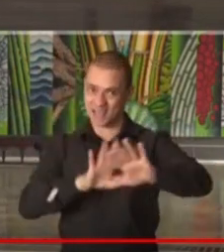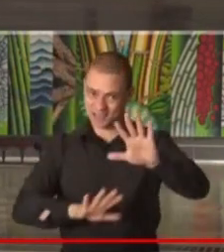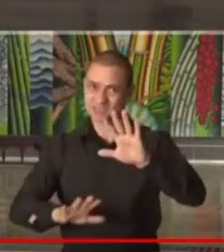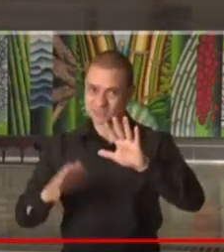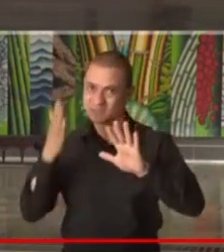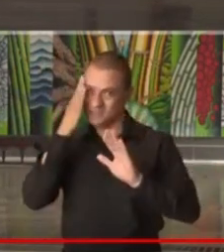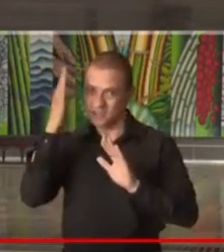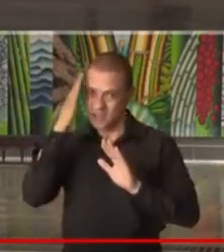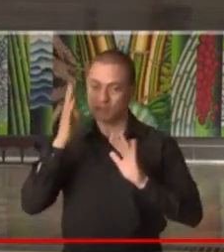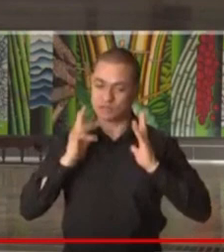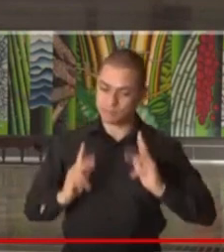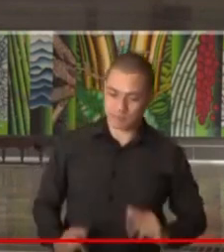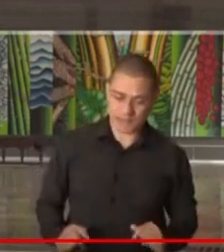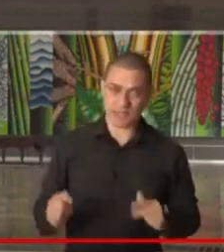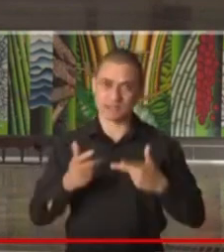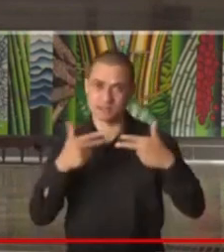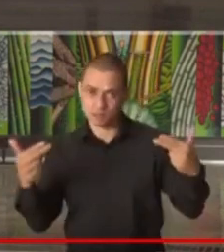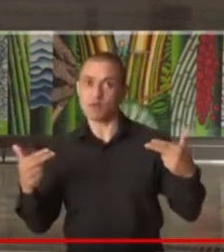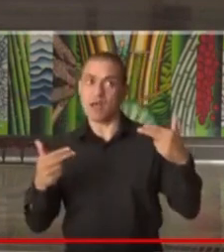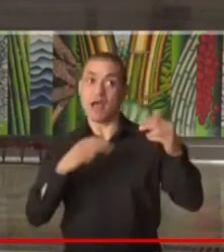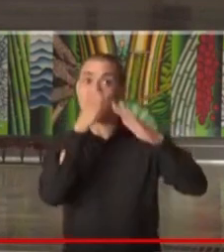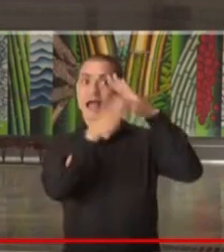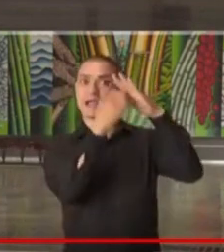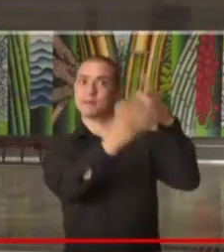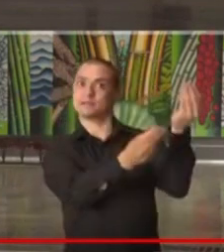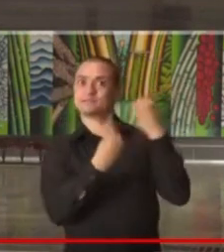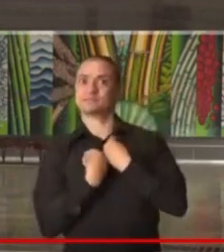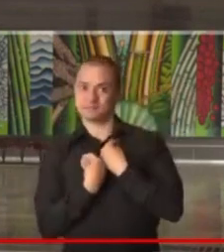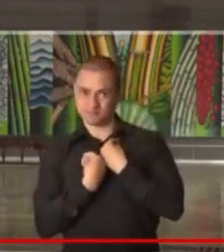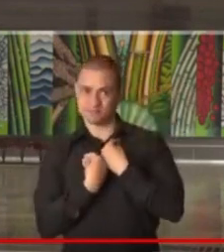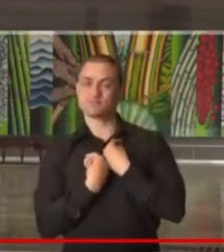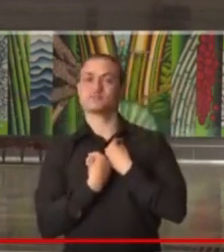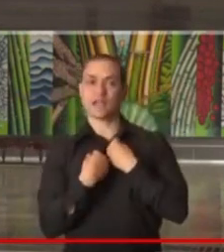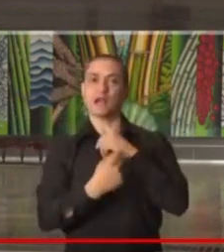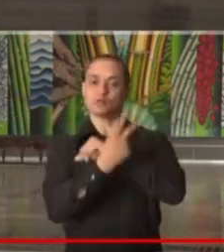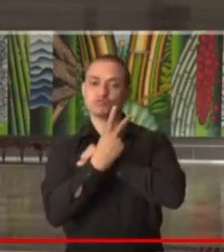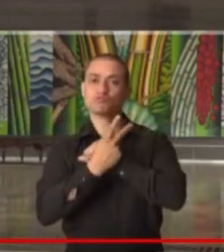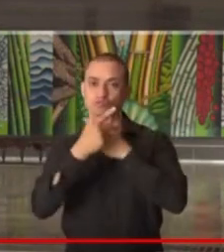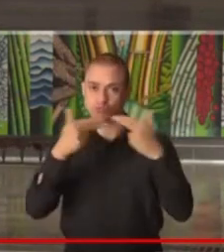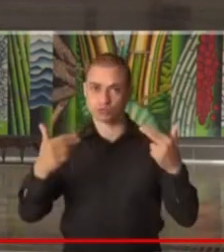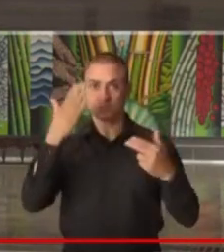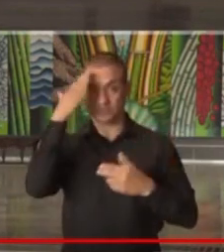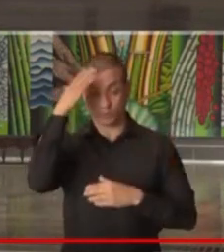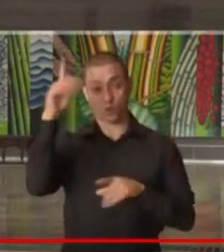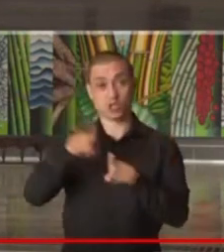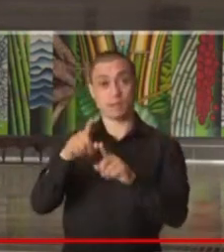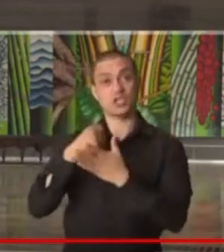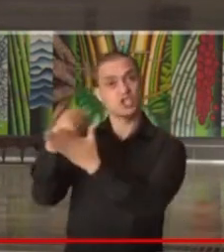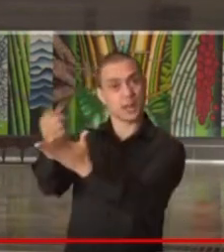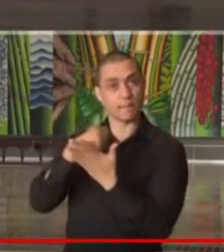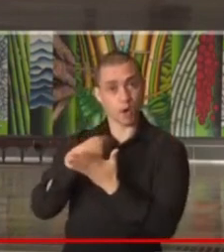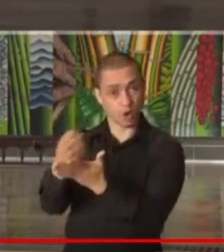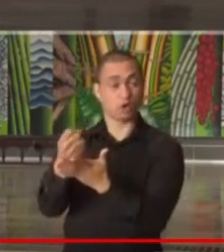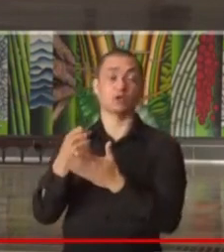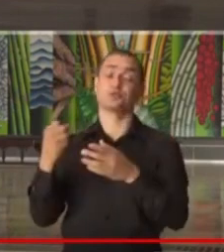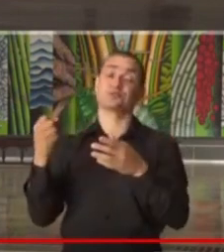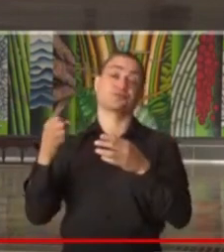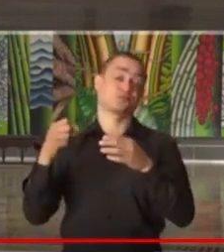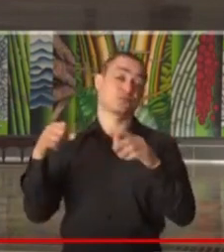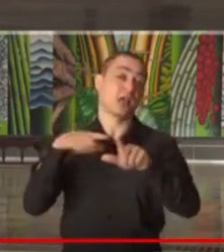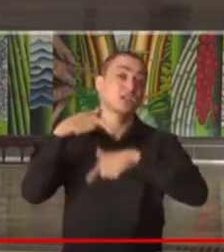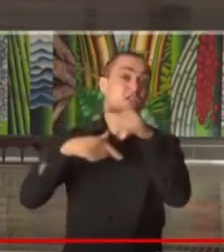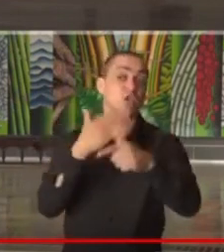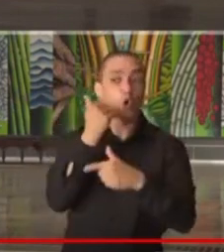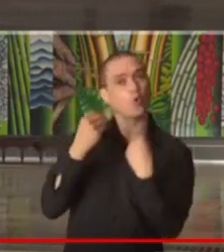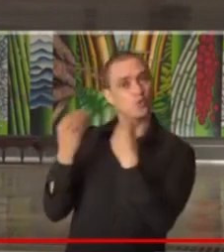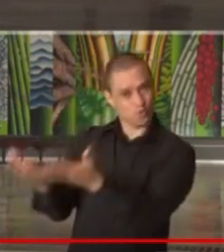as suas empresas contratantes, as empresas que realizam o transporte destes funcionários, que realizam os seus serviços de